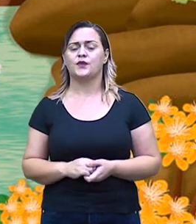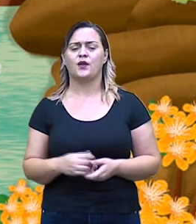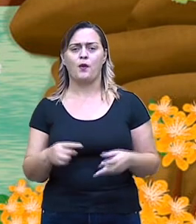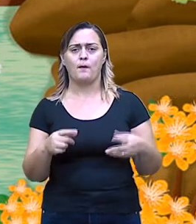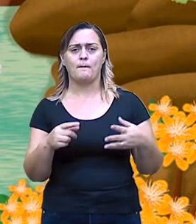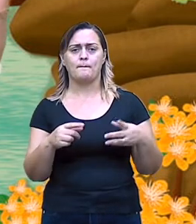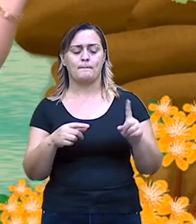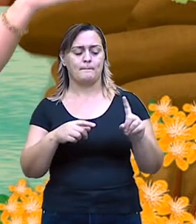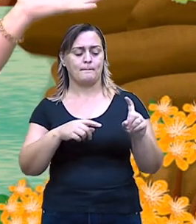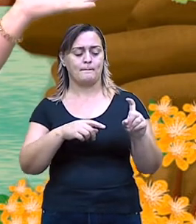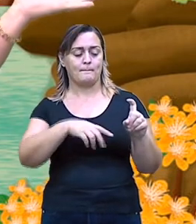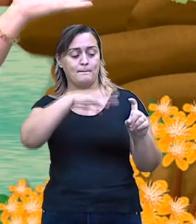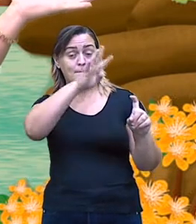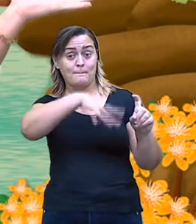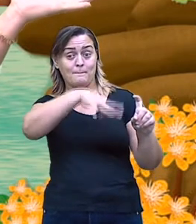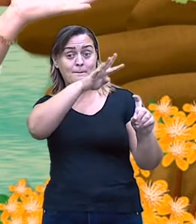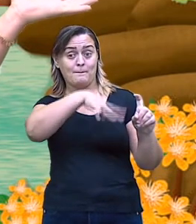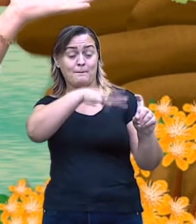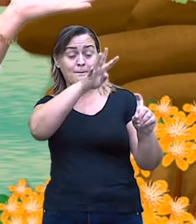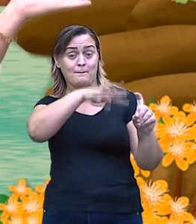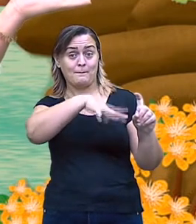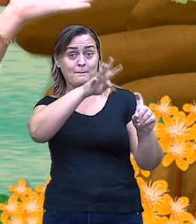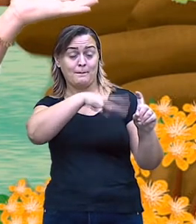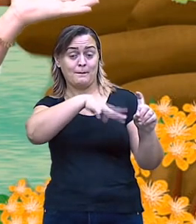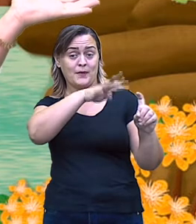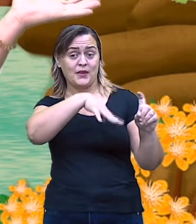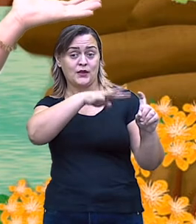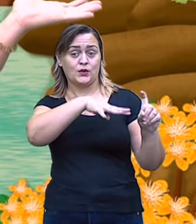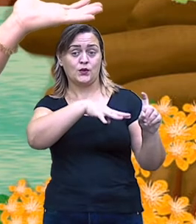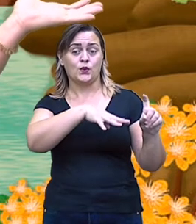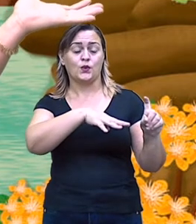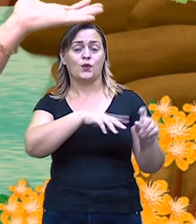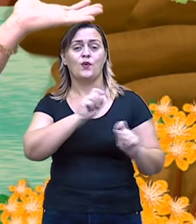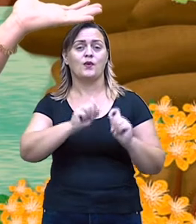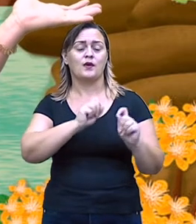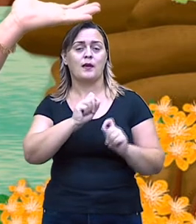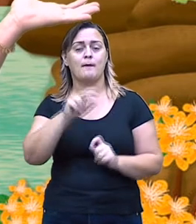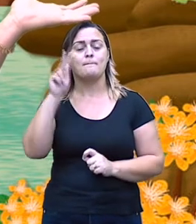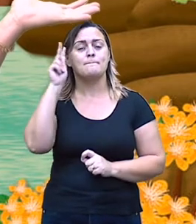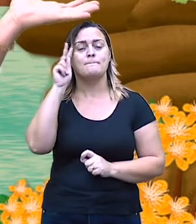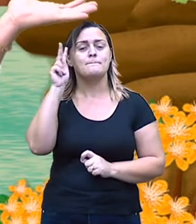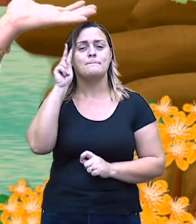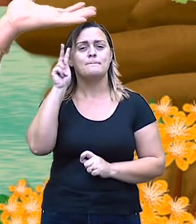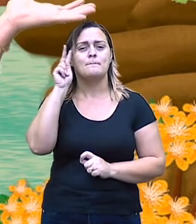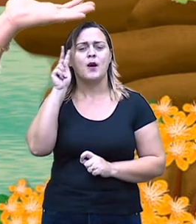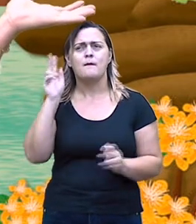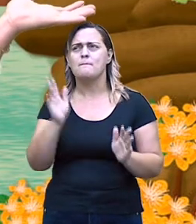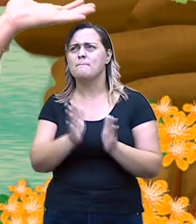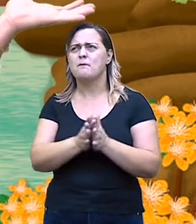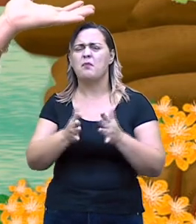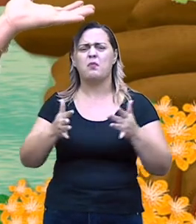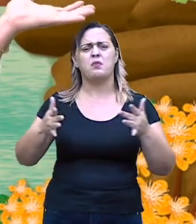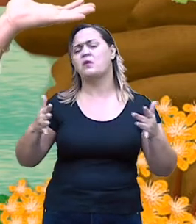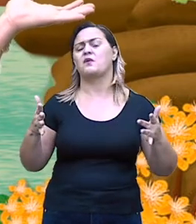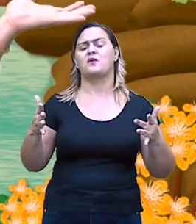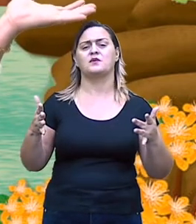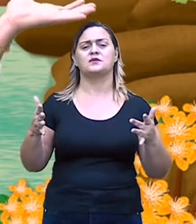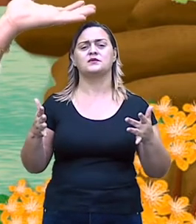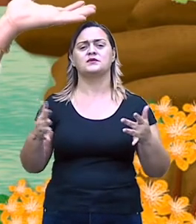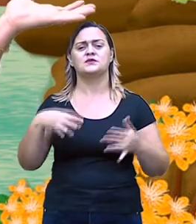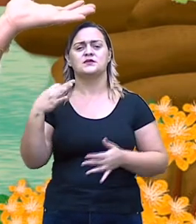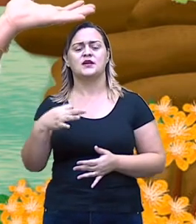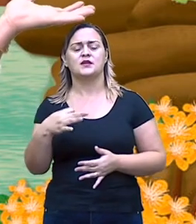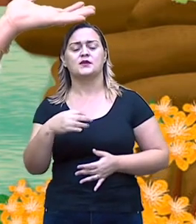mito. Opa, aqui. Acertei. Mitos são histórias fantásticas. Geralmente com figuras